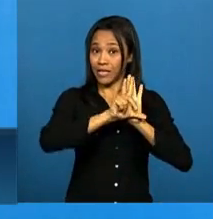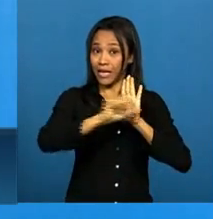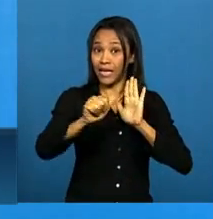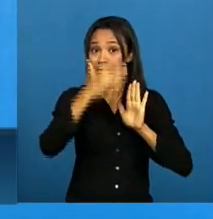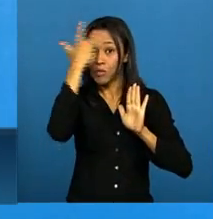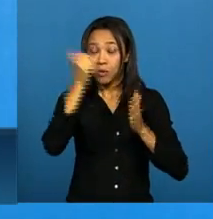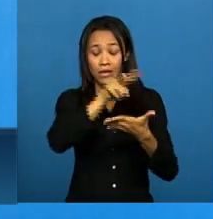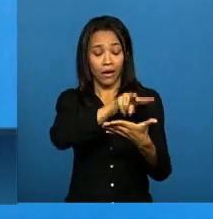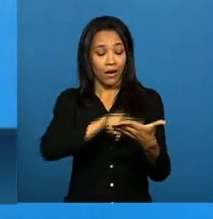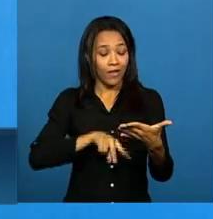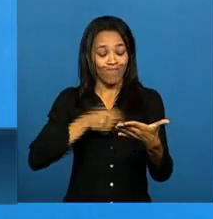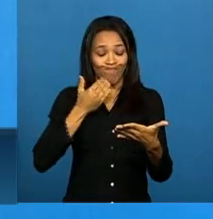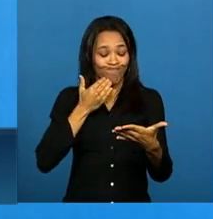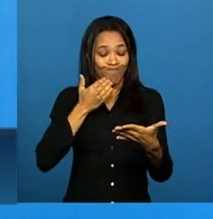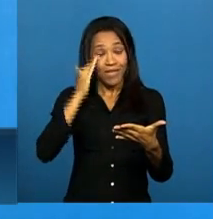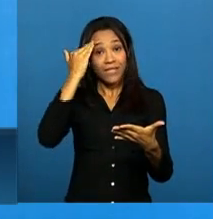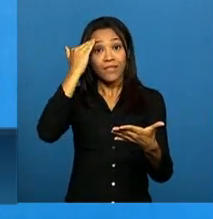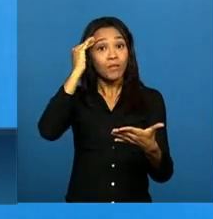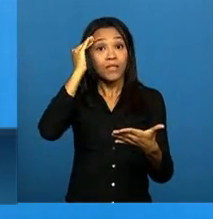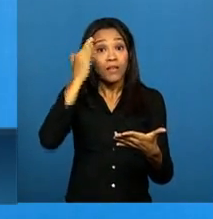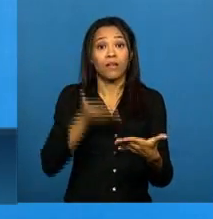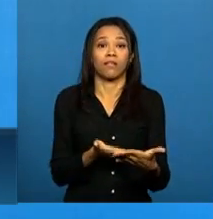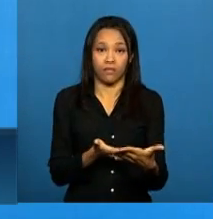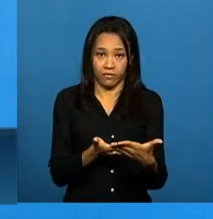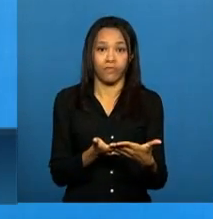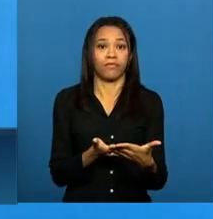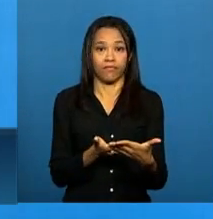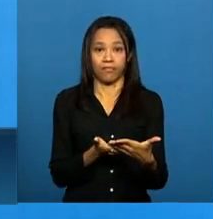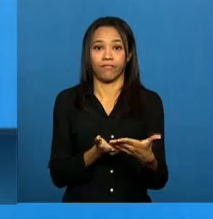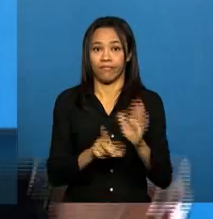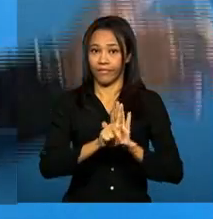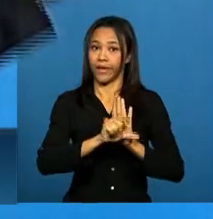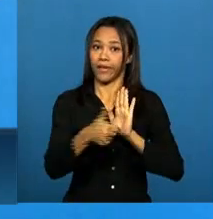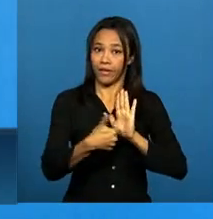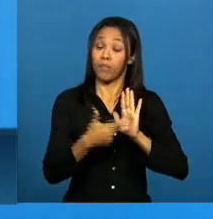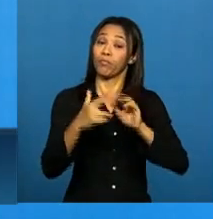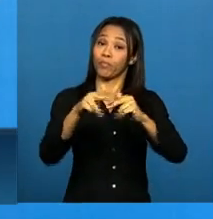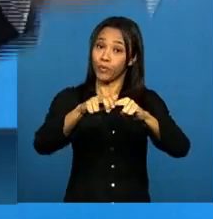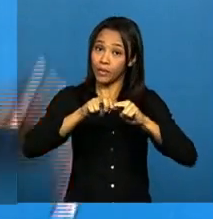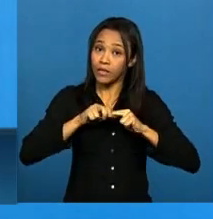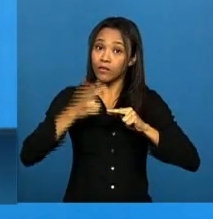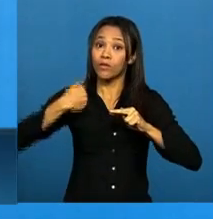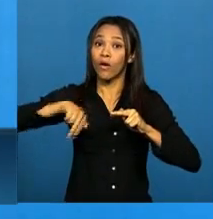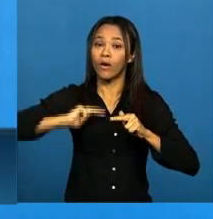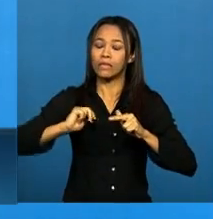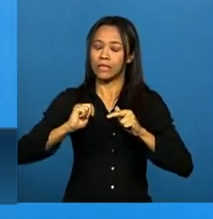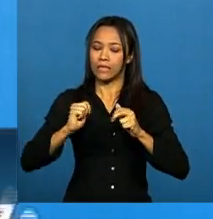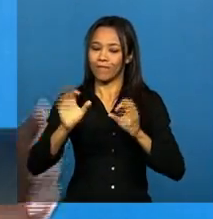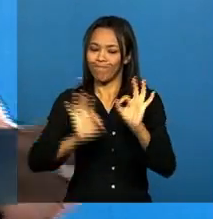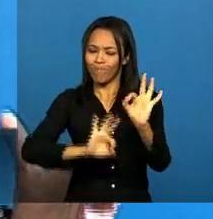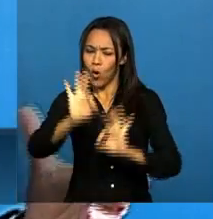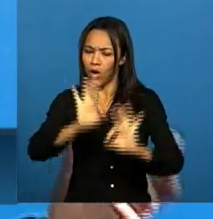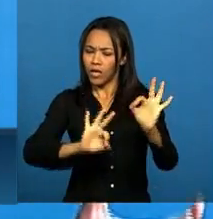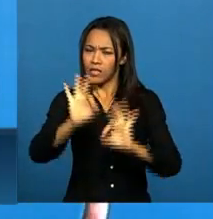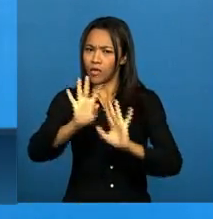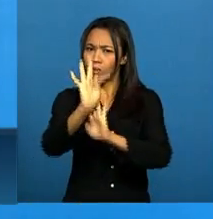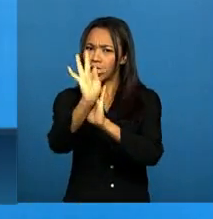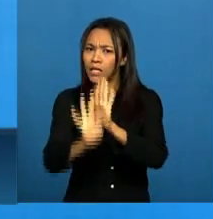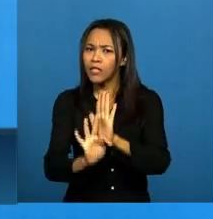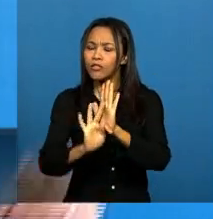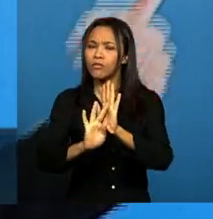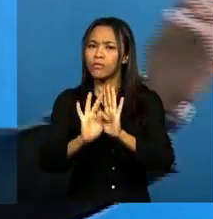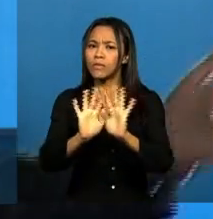população da real compreensão da sua dimensão. Portanto, procuramos, em um texto simples e